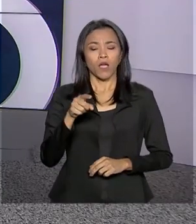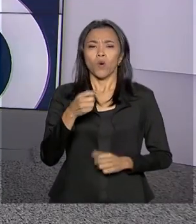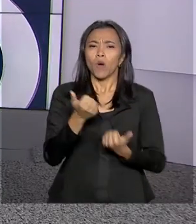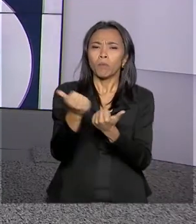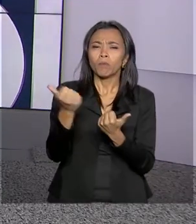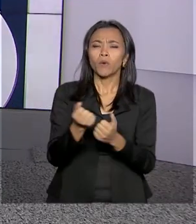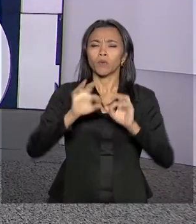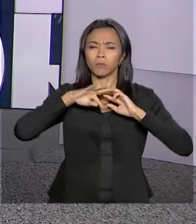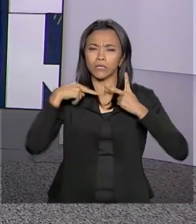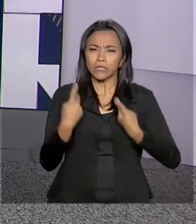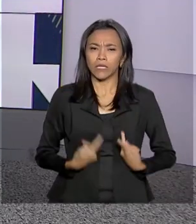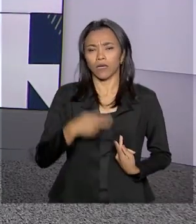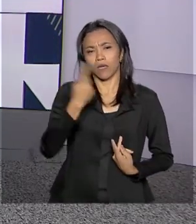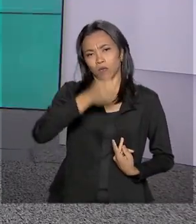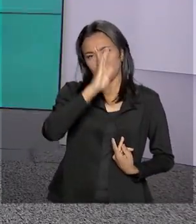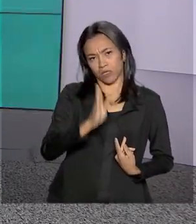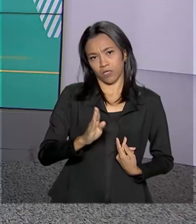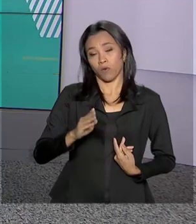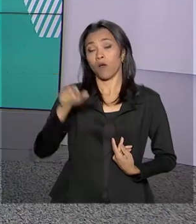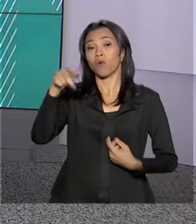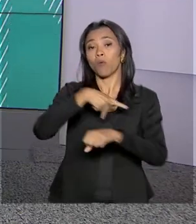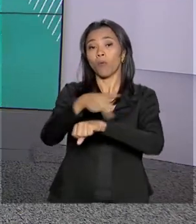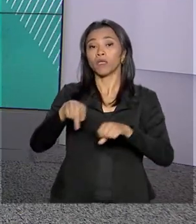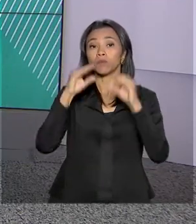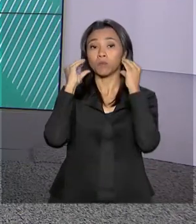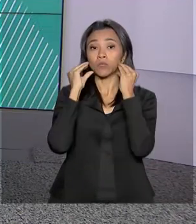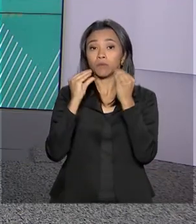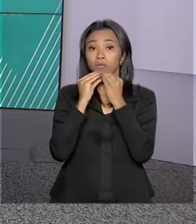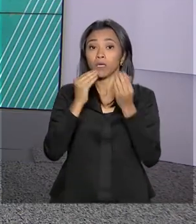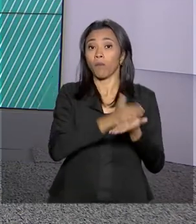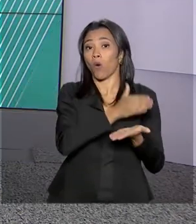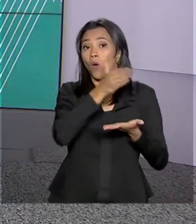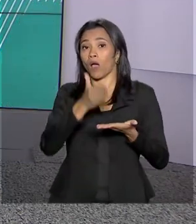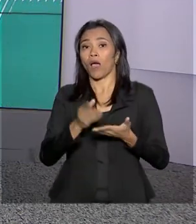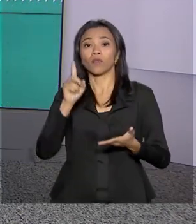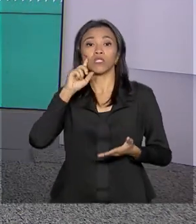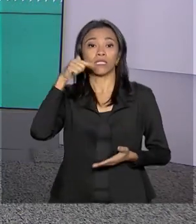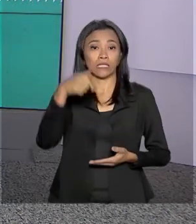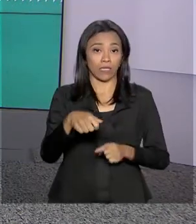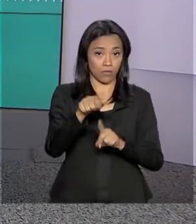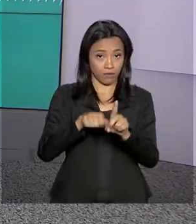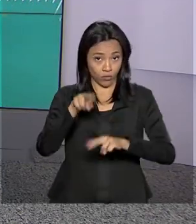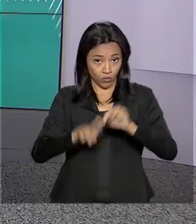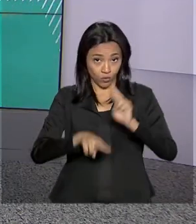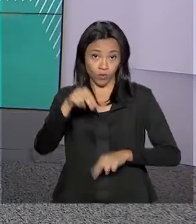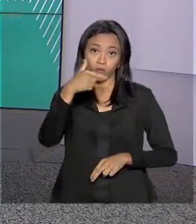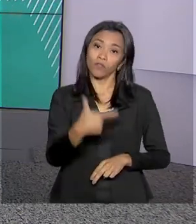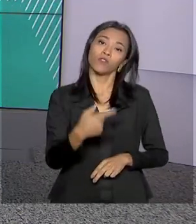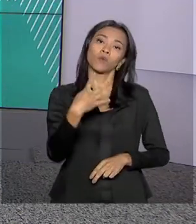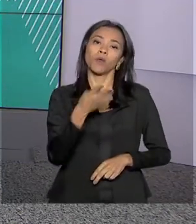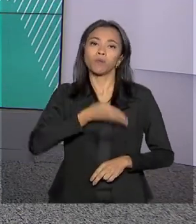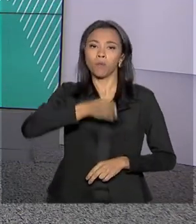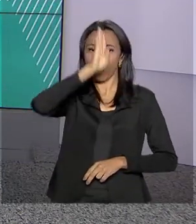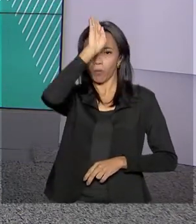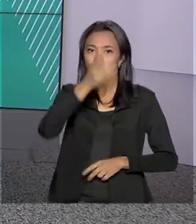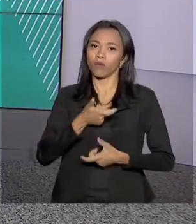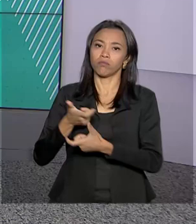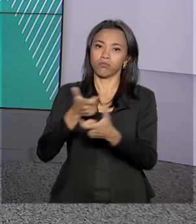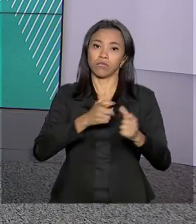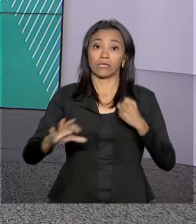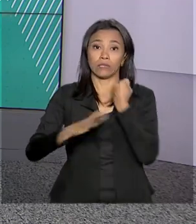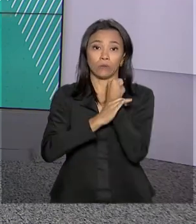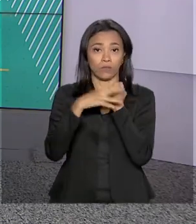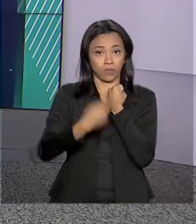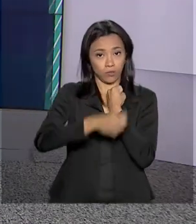do Brasil em Moçambique foi prorrogada até o dia 7 de junho. 24 bombeiros da Força Nacional de Segurança Pública vão render o